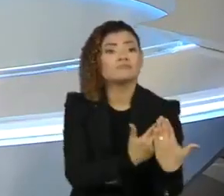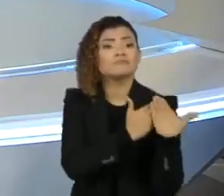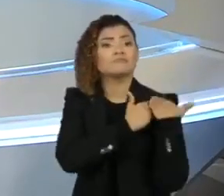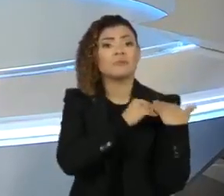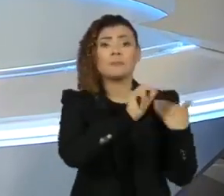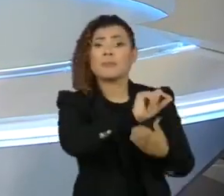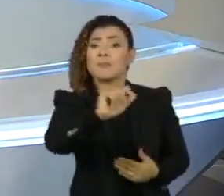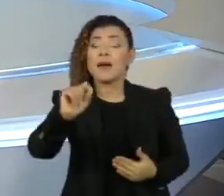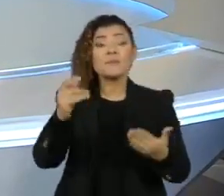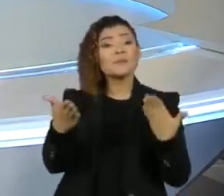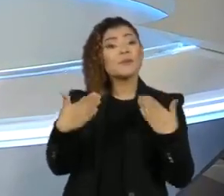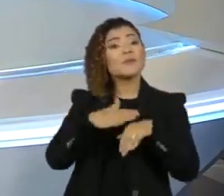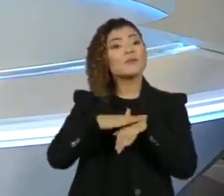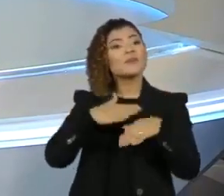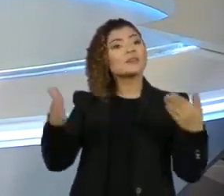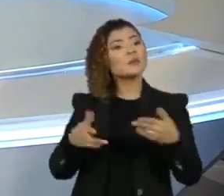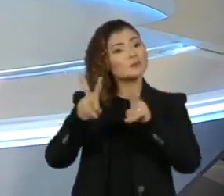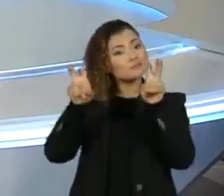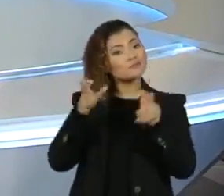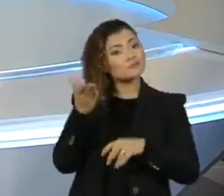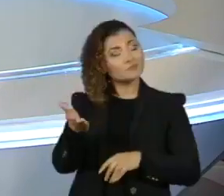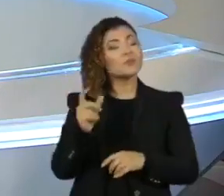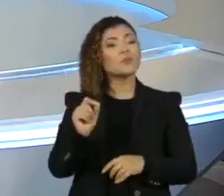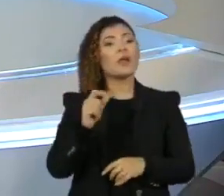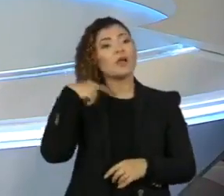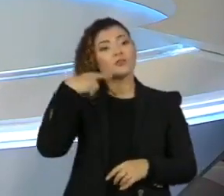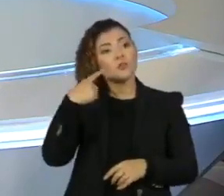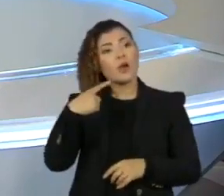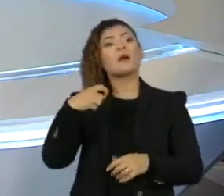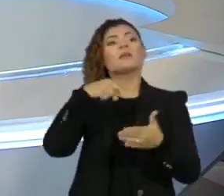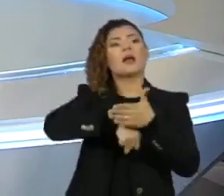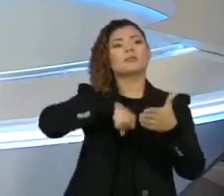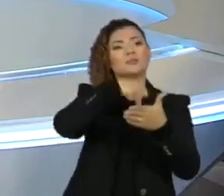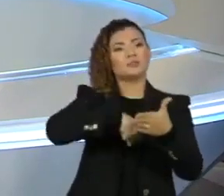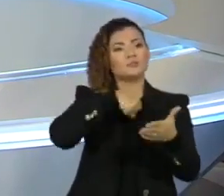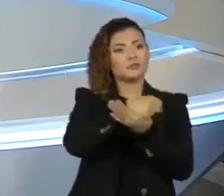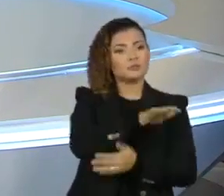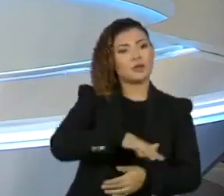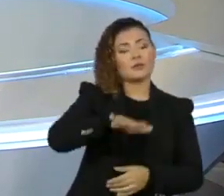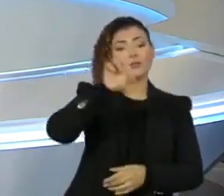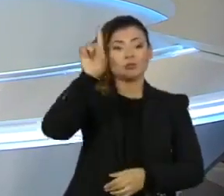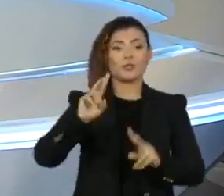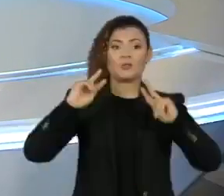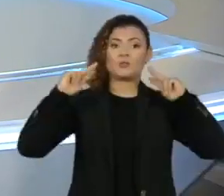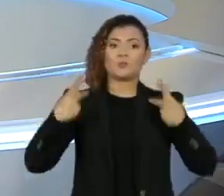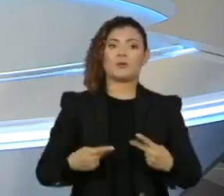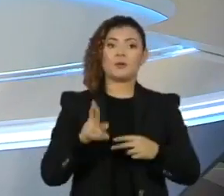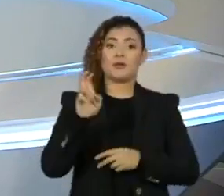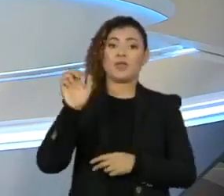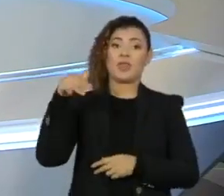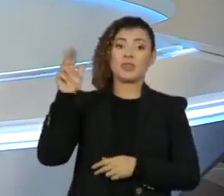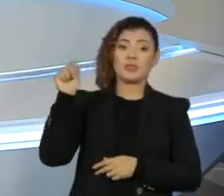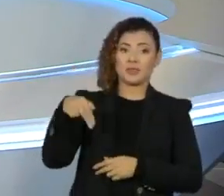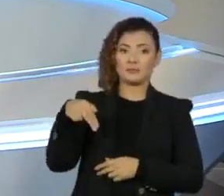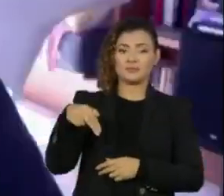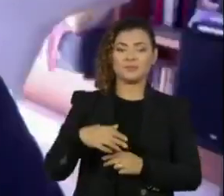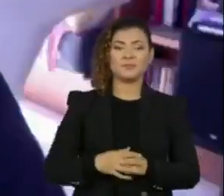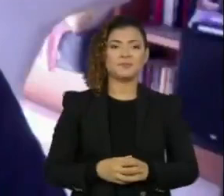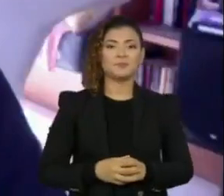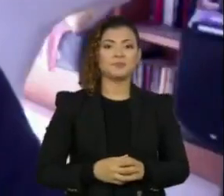Quem conversa com a gente hoje sobre este assunto é o advogado e ativista na área dos direitos humanos, Renan Quinalha.